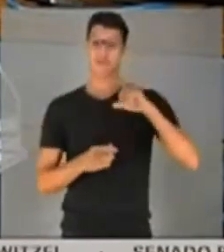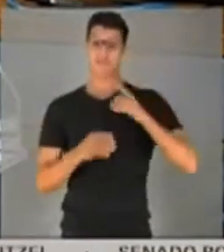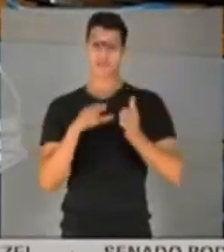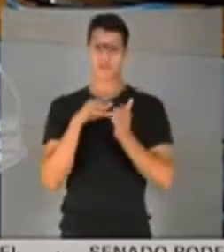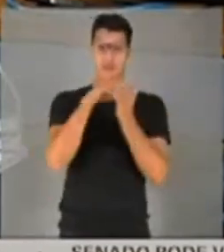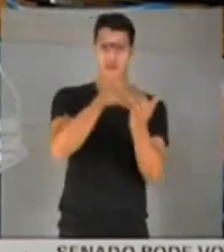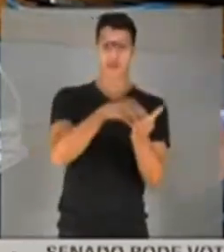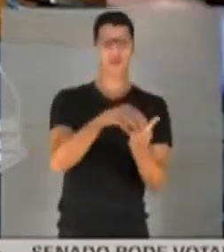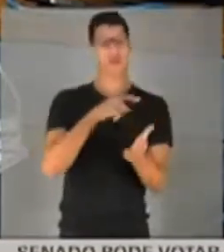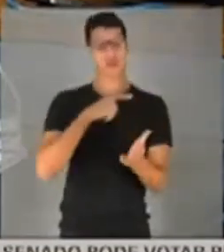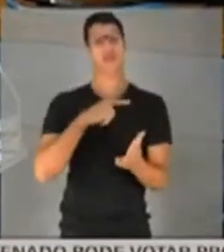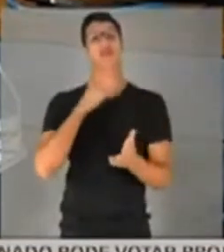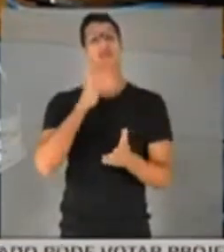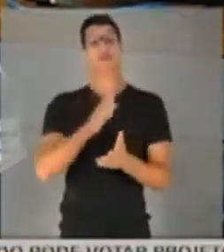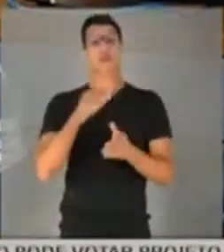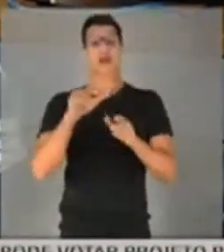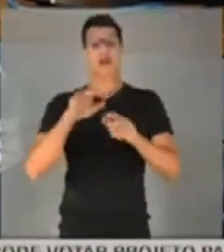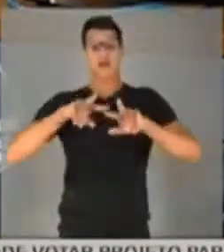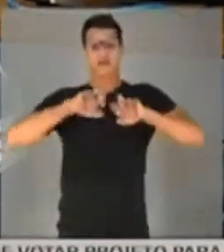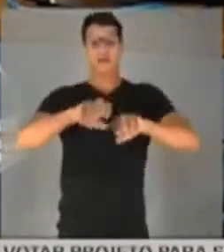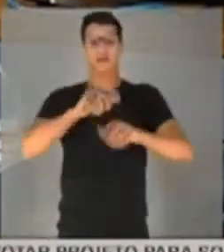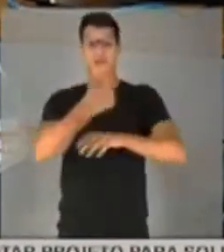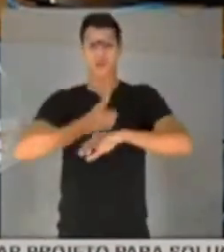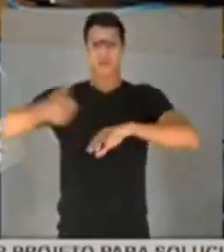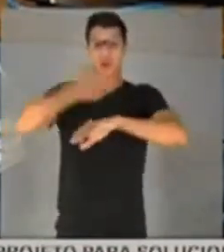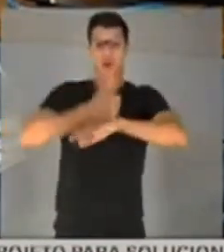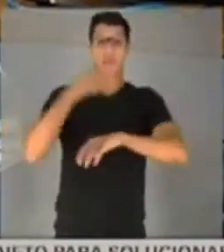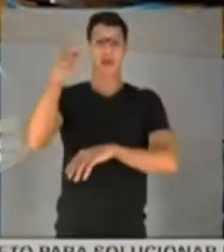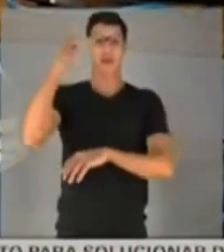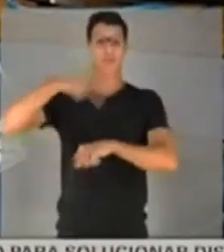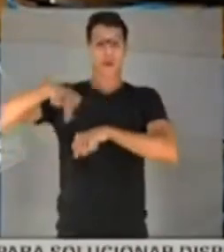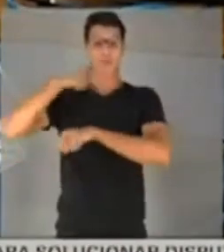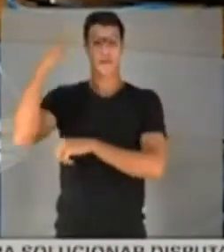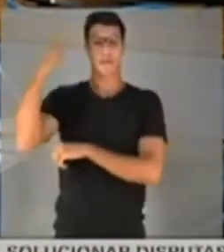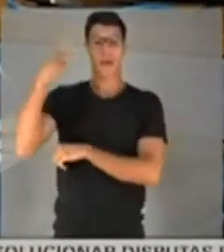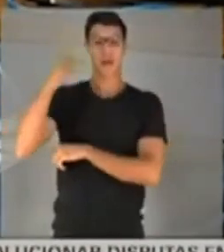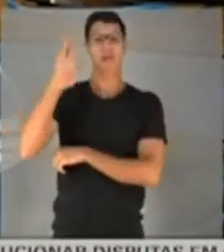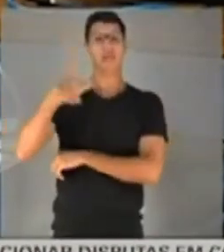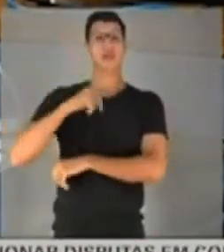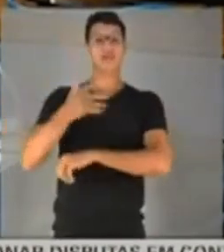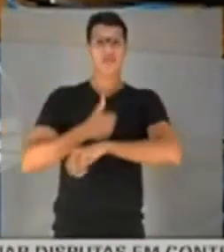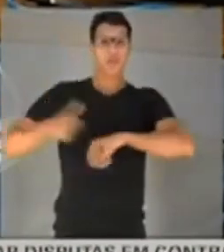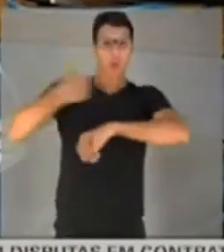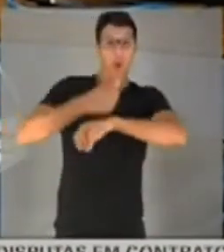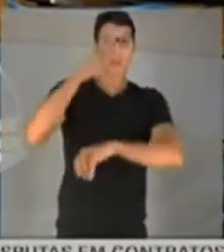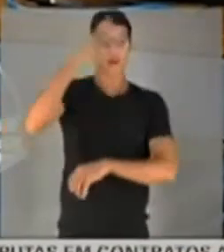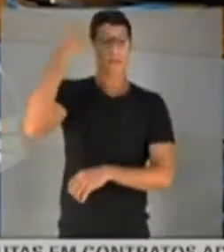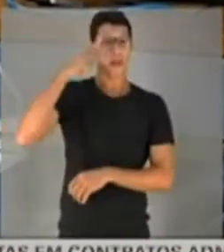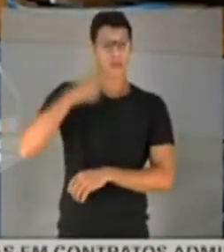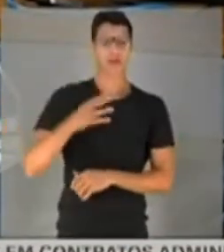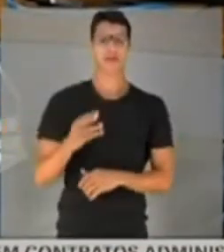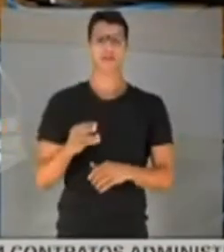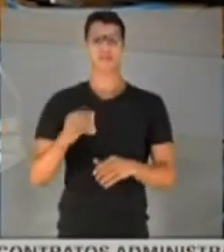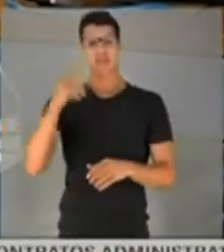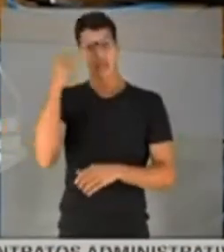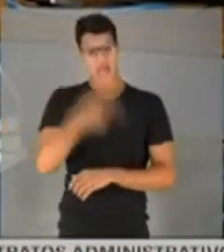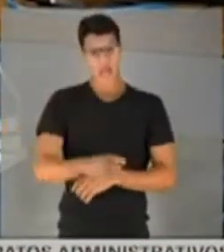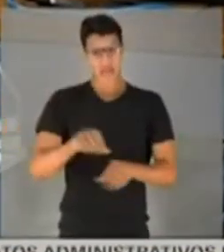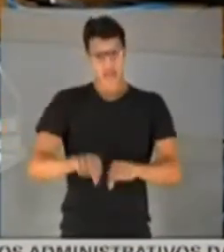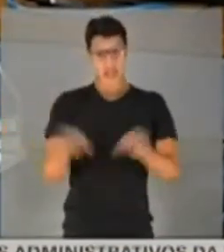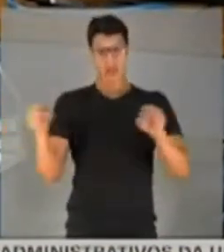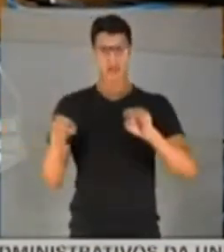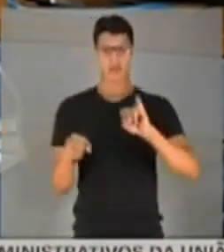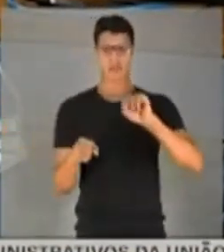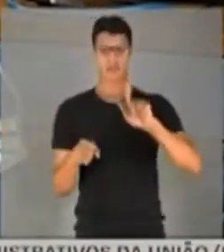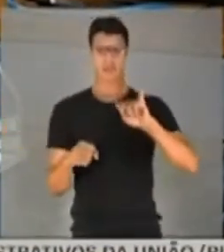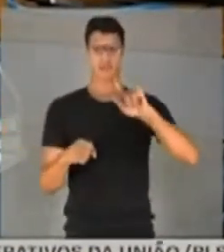sede no paraíso fiscal, que já aplicou um golpe no Paraguai. Já aplicou o golpe no Paraguai. Essa quebra de sigilo